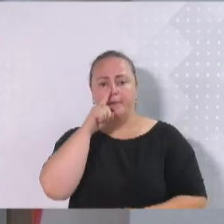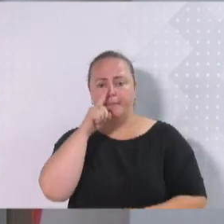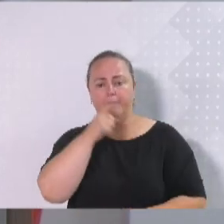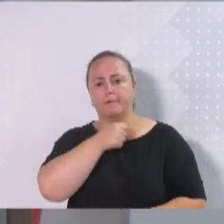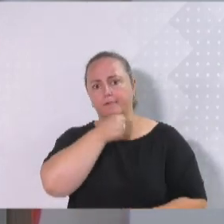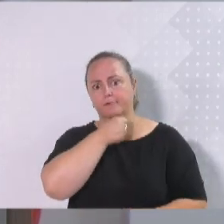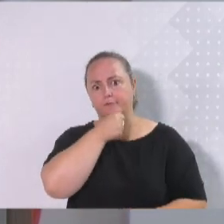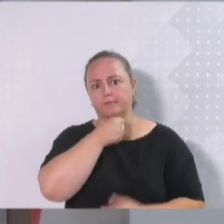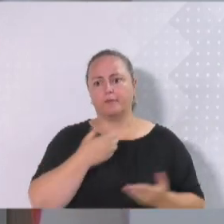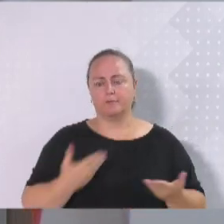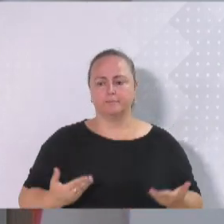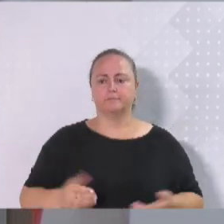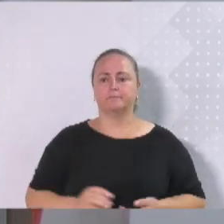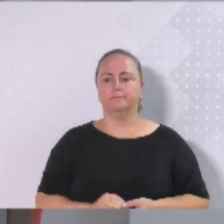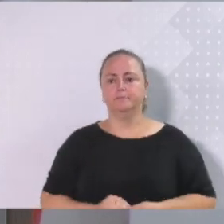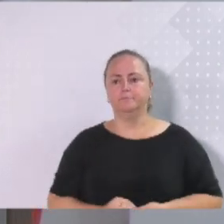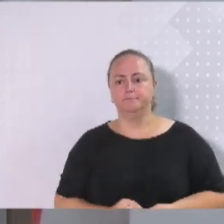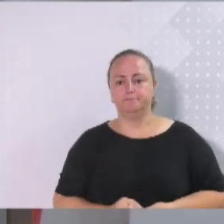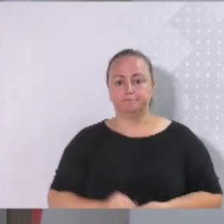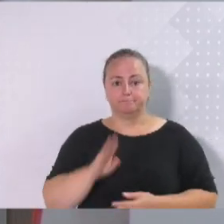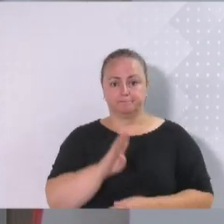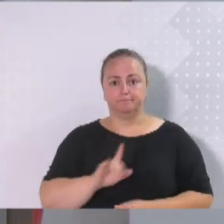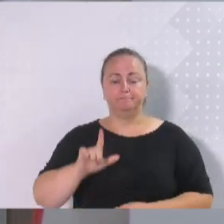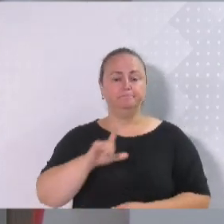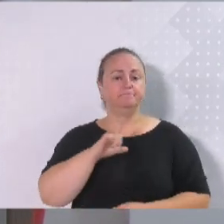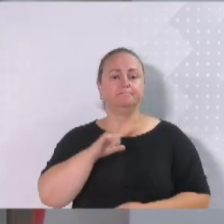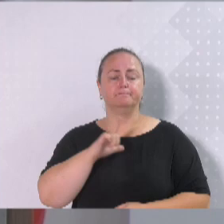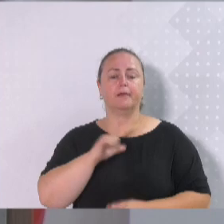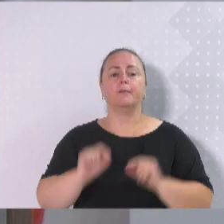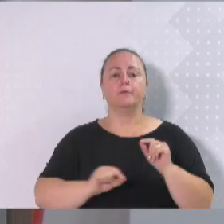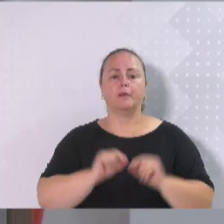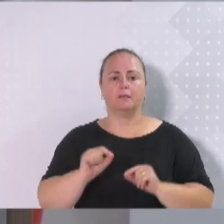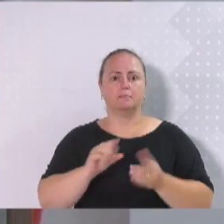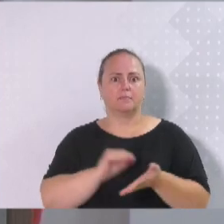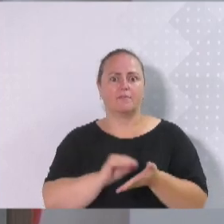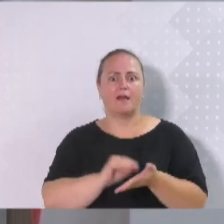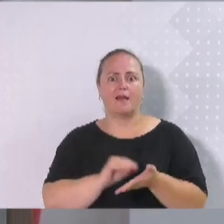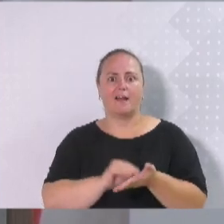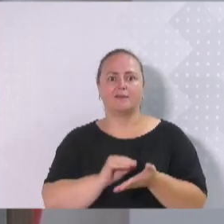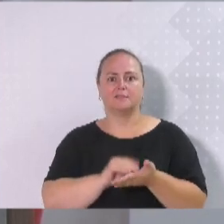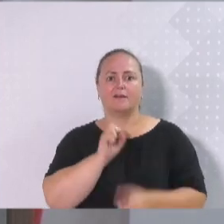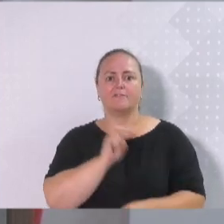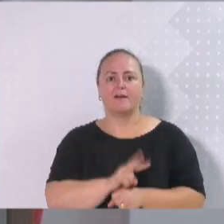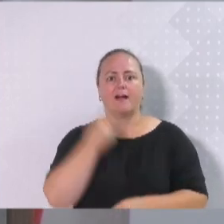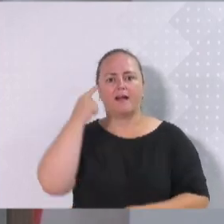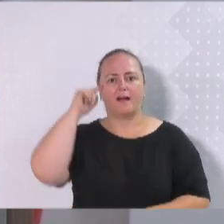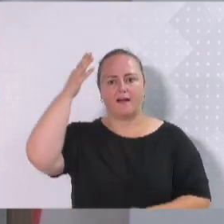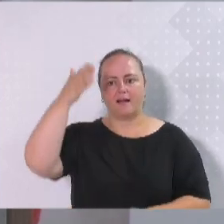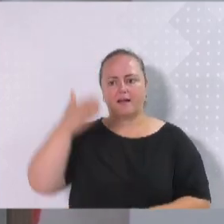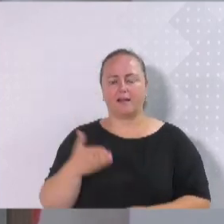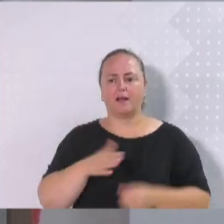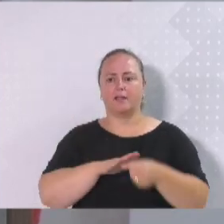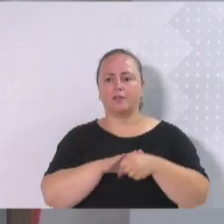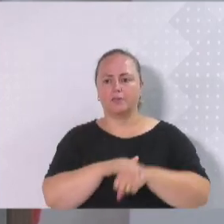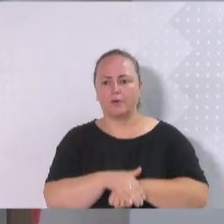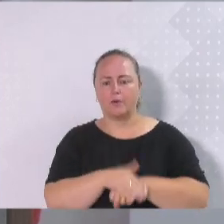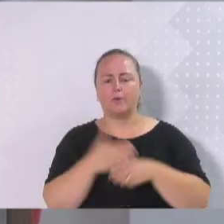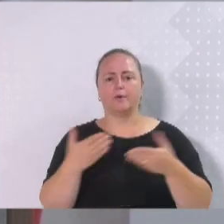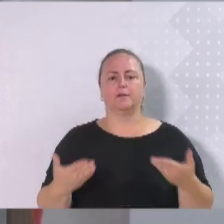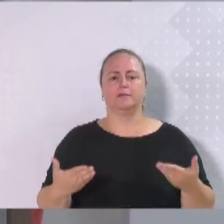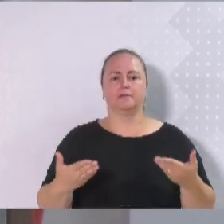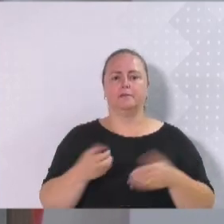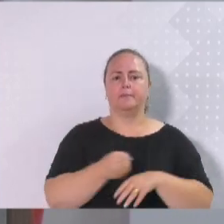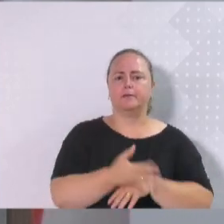Aqui em Blumenau também não possuímos creches integral durante os finais de semana, horário flexível, horário noturno, transporte escolar integrado,